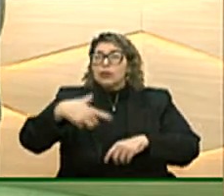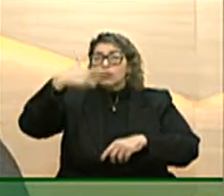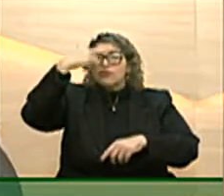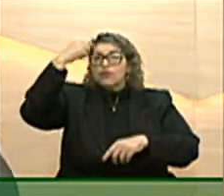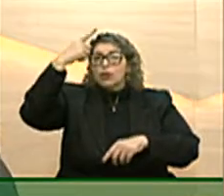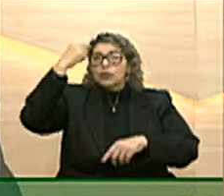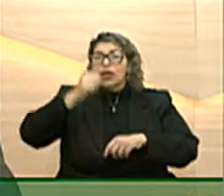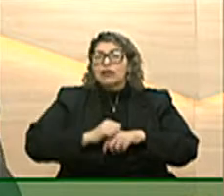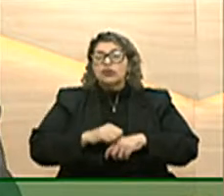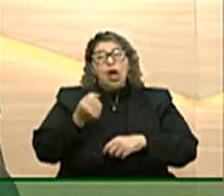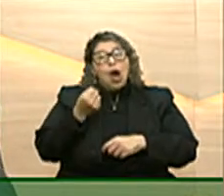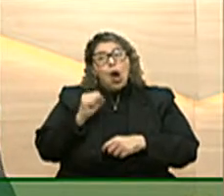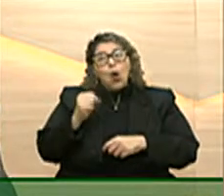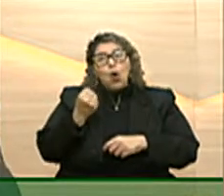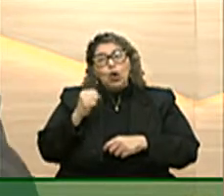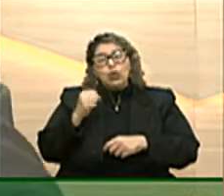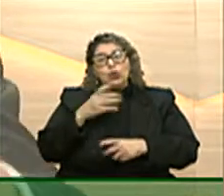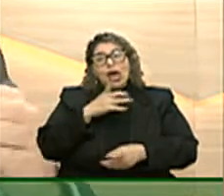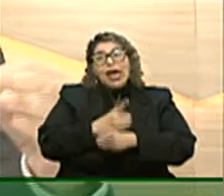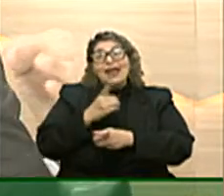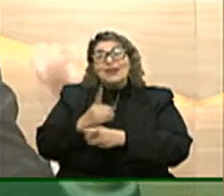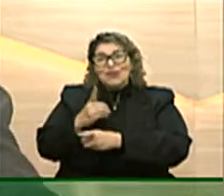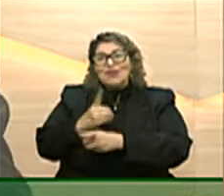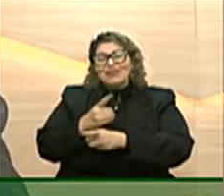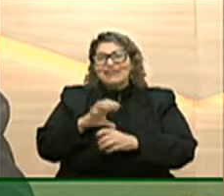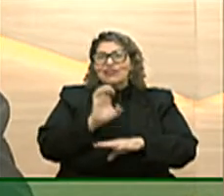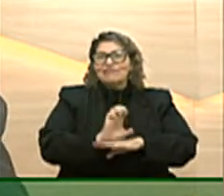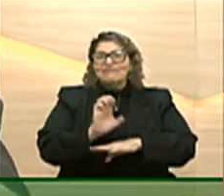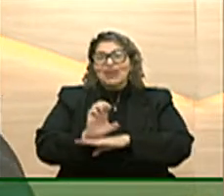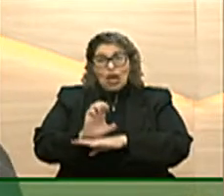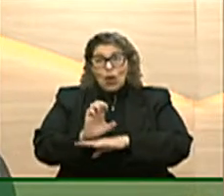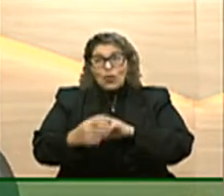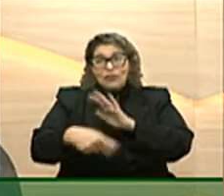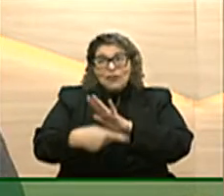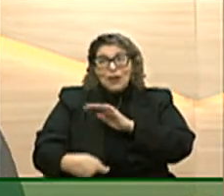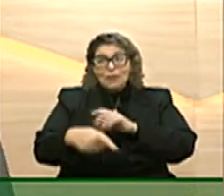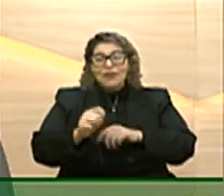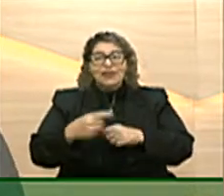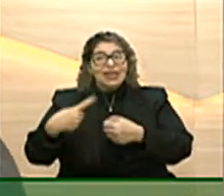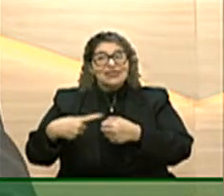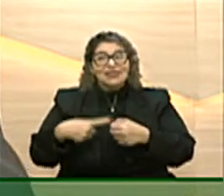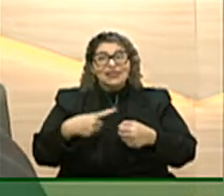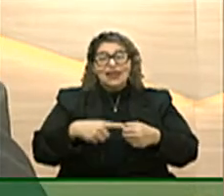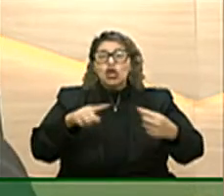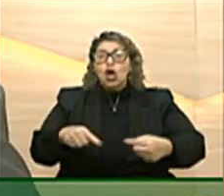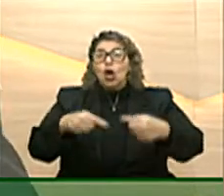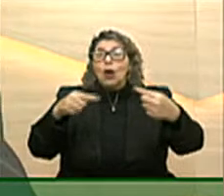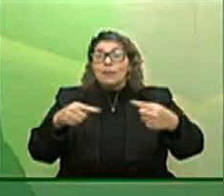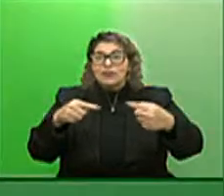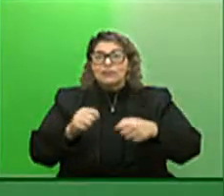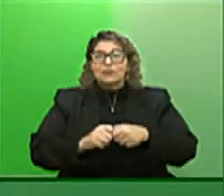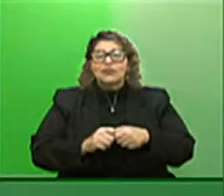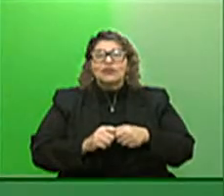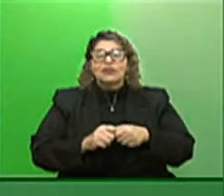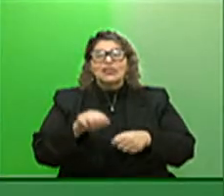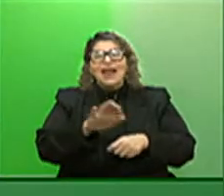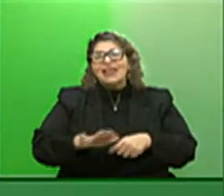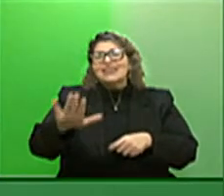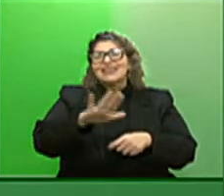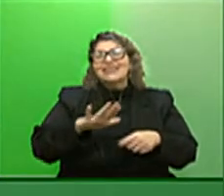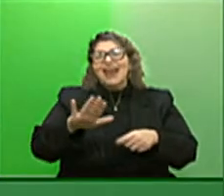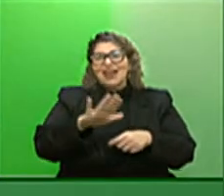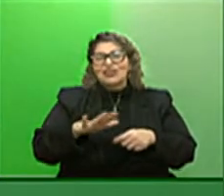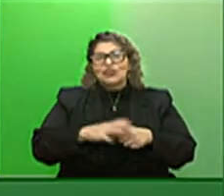serão oito encontros regionais para debater o pós-pandemia e a competitividade em cada um dos rincões do Rio Grande do Sul